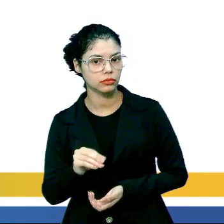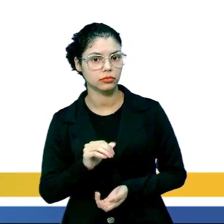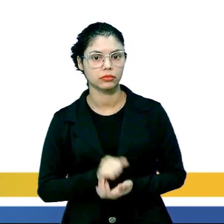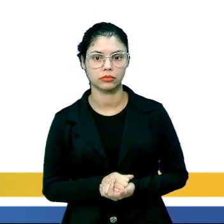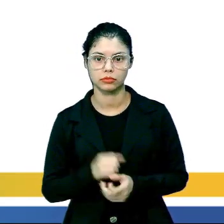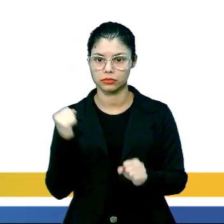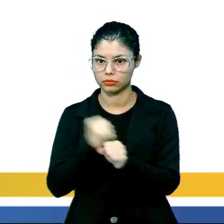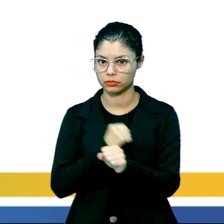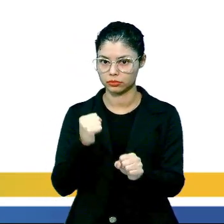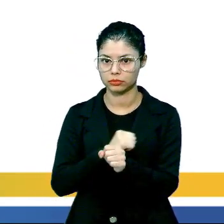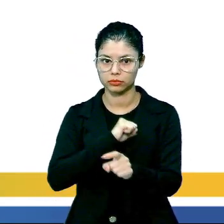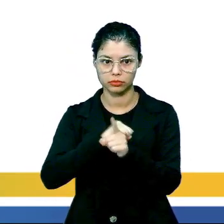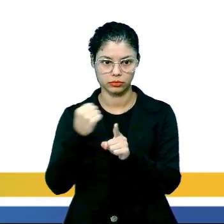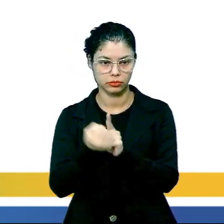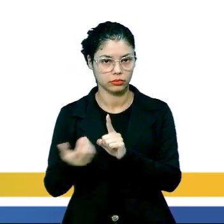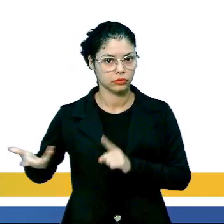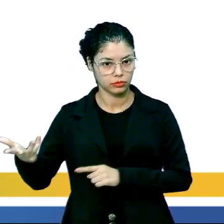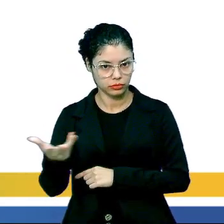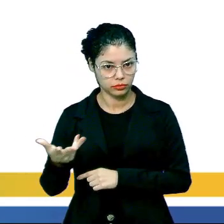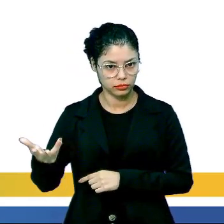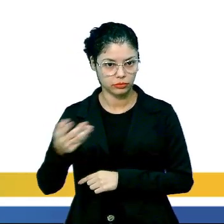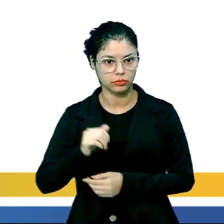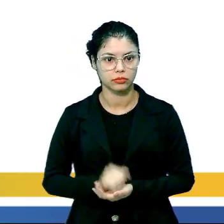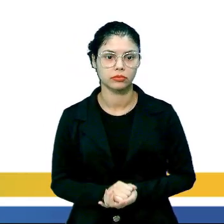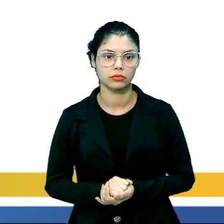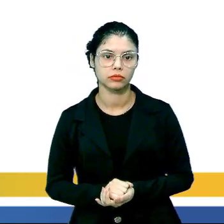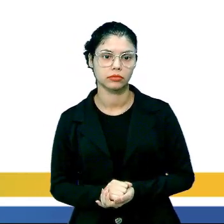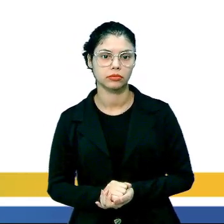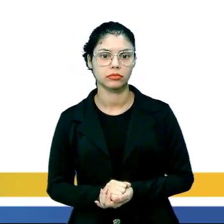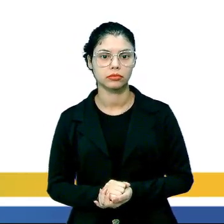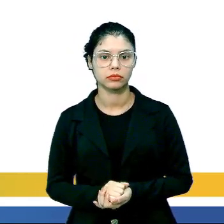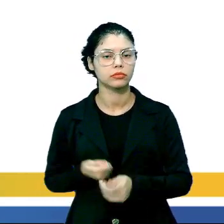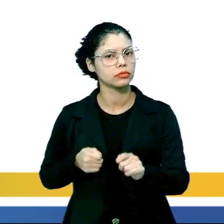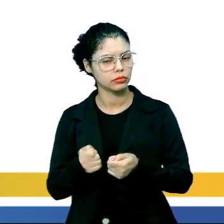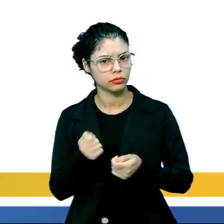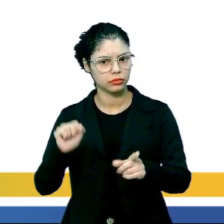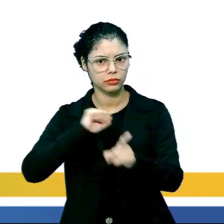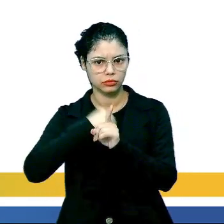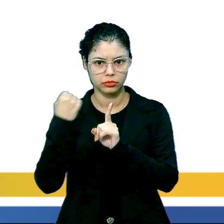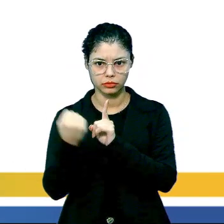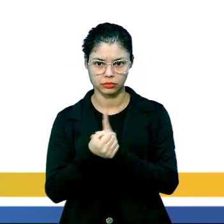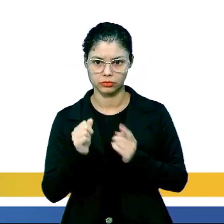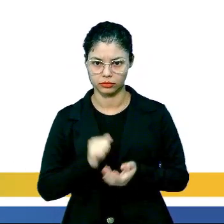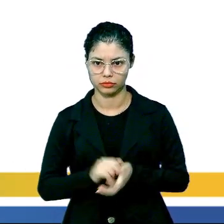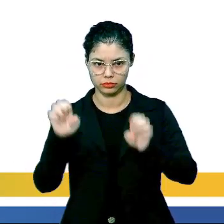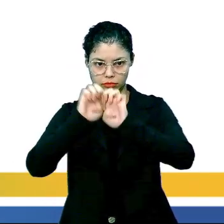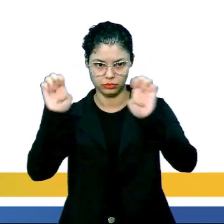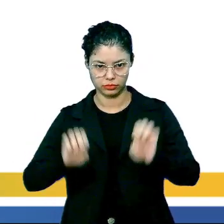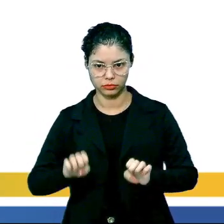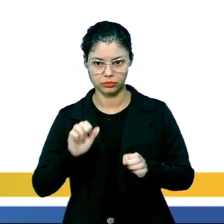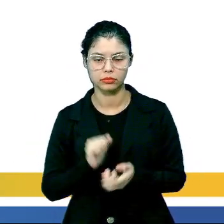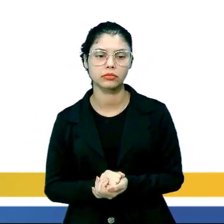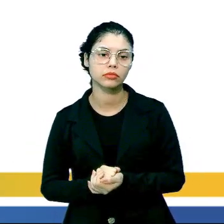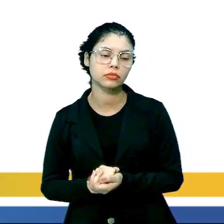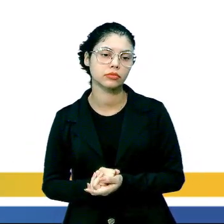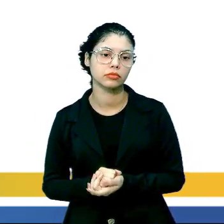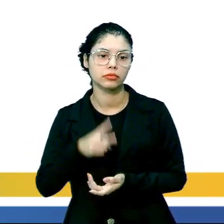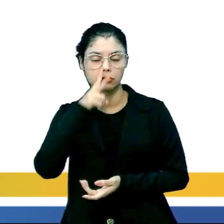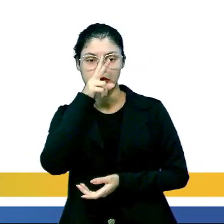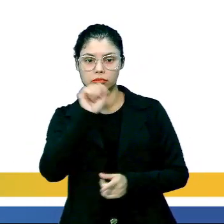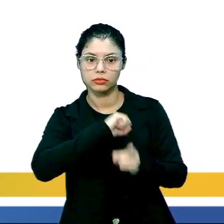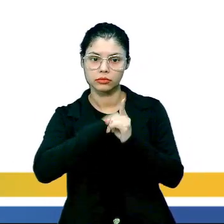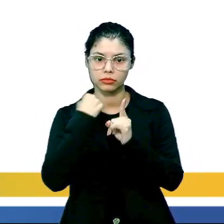construção social baseada no patriarcado. O patriarcado é o domínio social ou uma